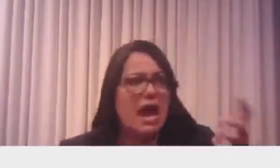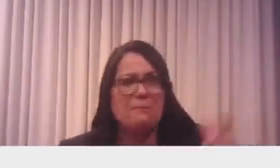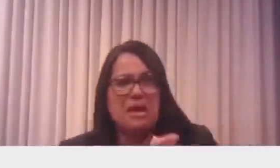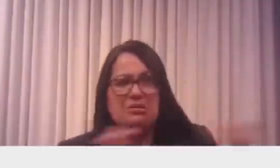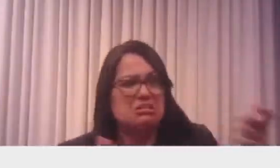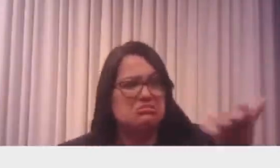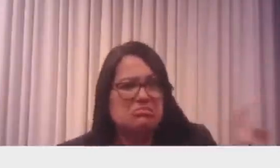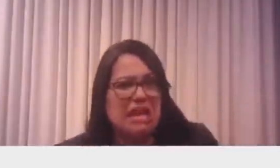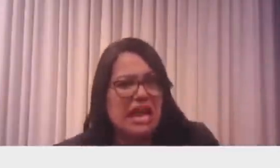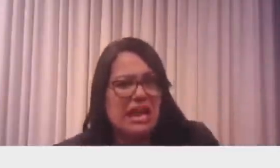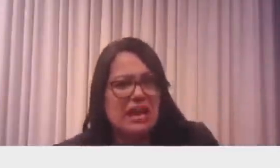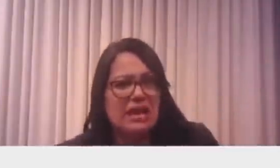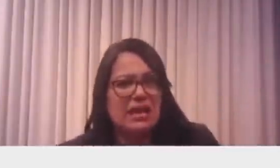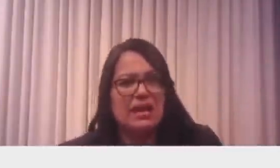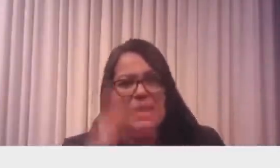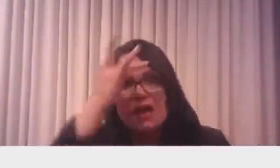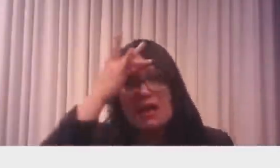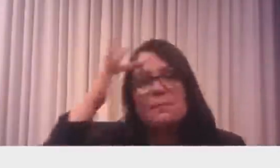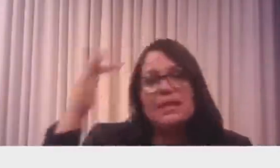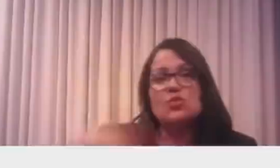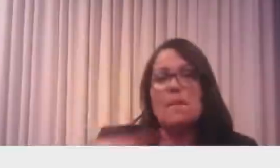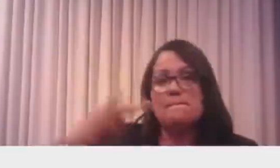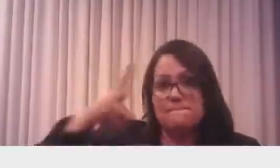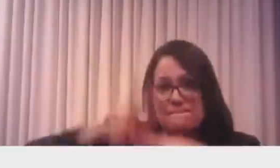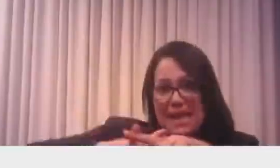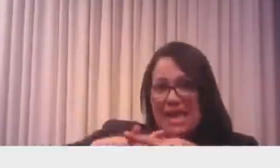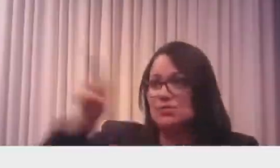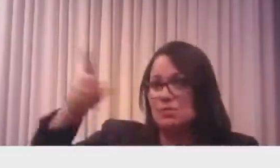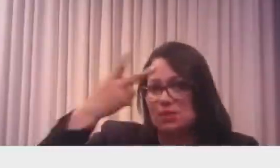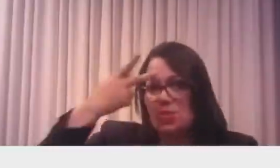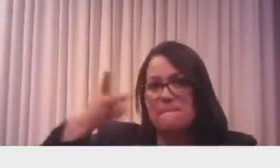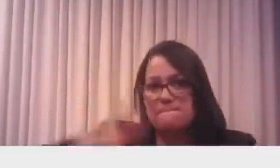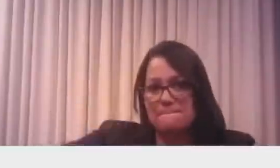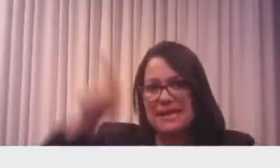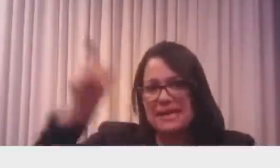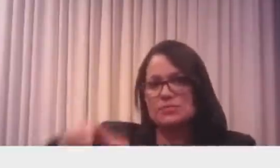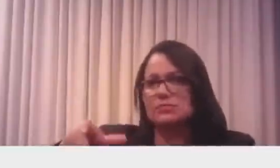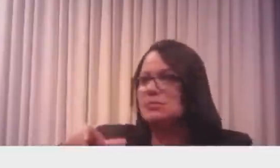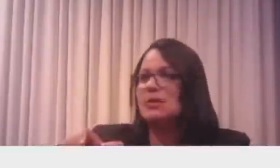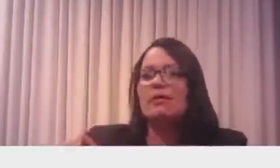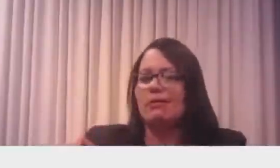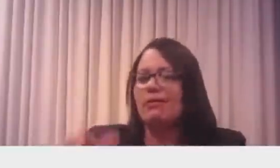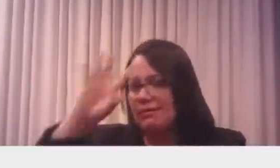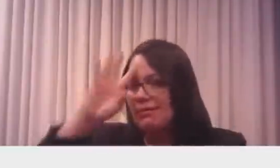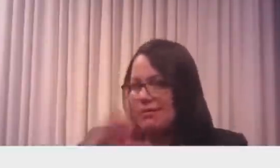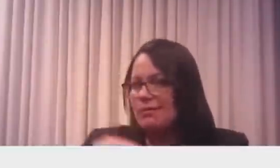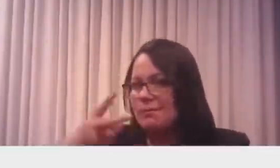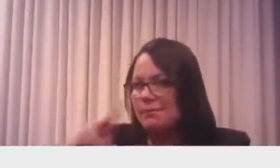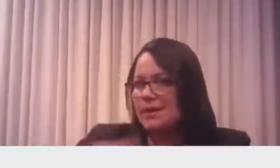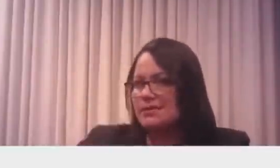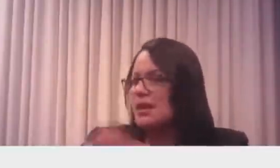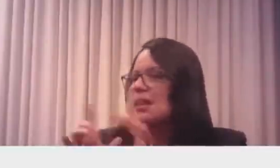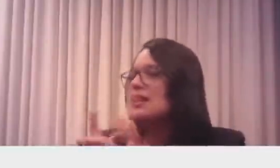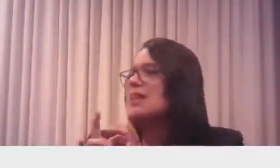Presidiário, saiu da cadeia, pode vir candidato. Não tem quarentena. Agora o policial, por que afastar o policial?